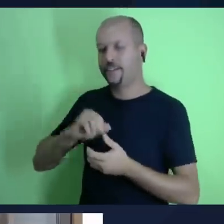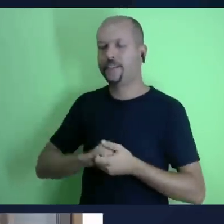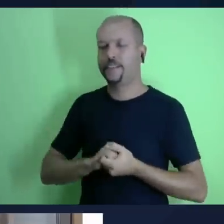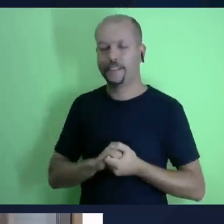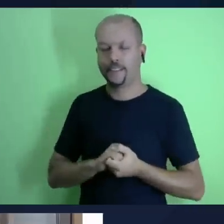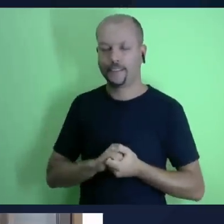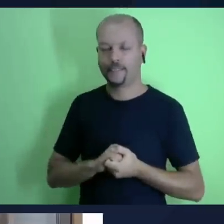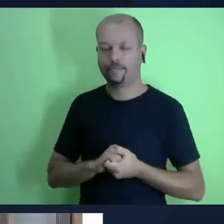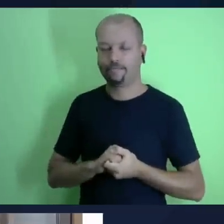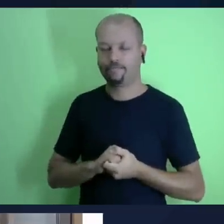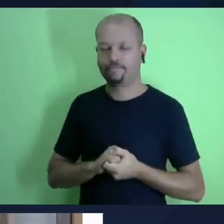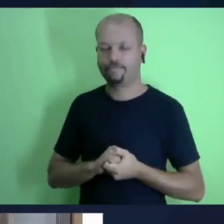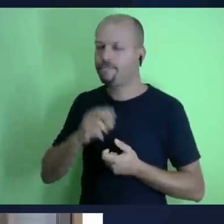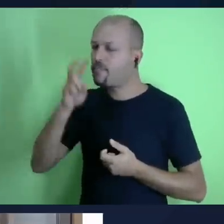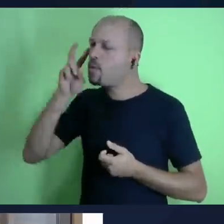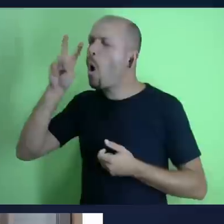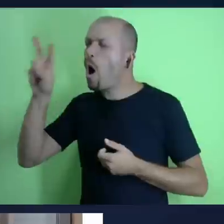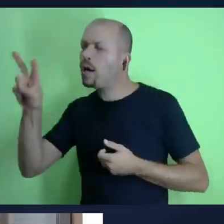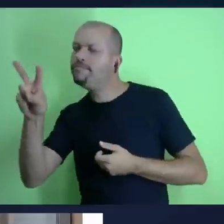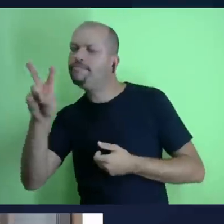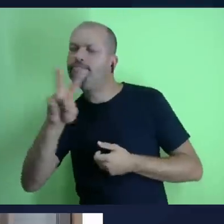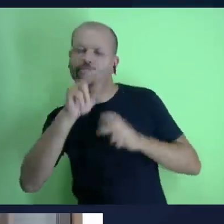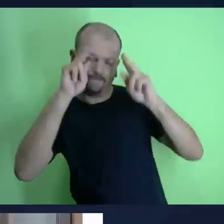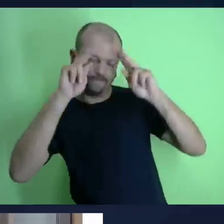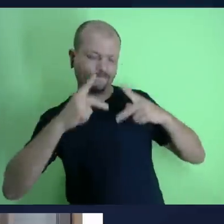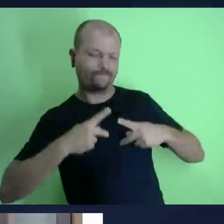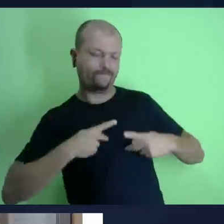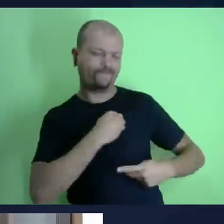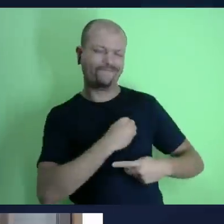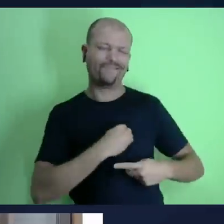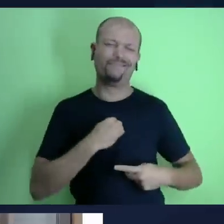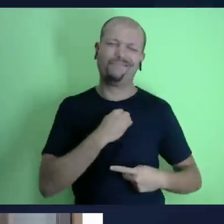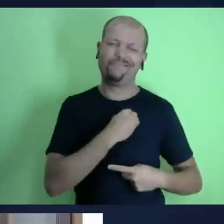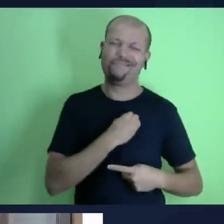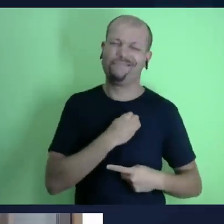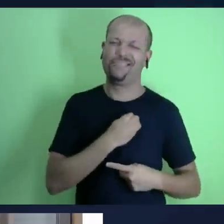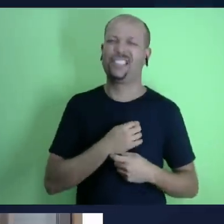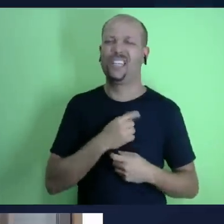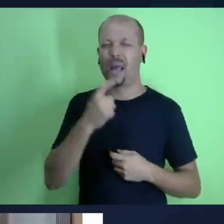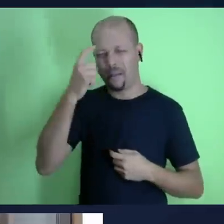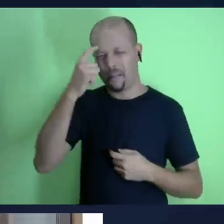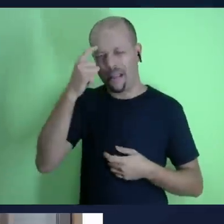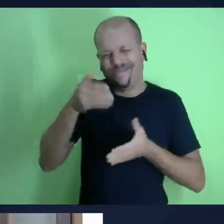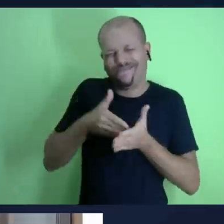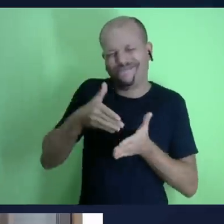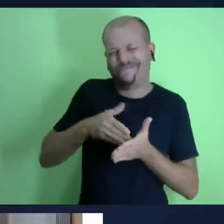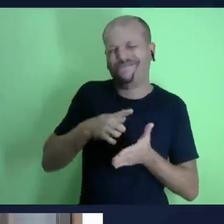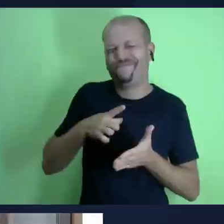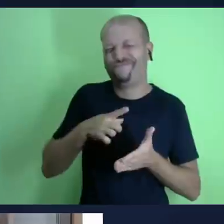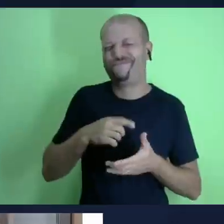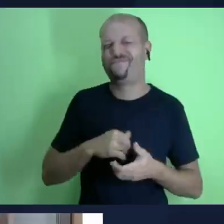um palmo à nossa frente e às vezes pai a gente